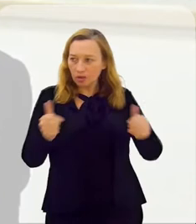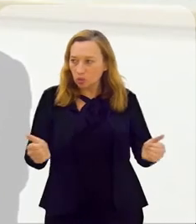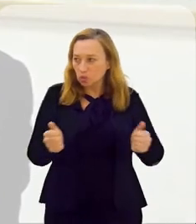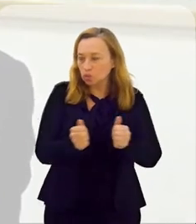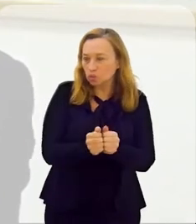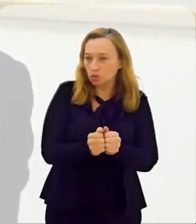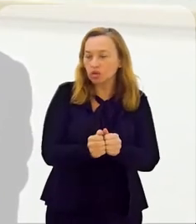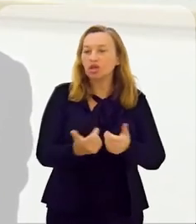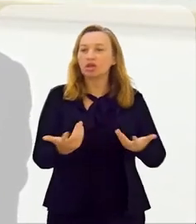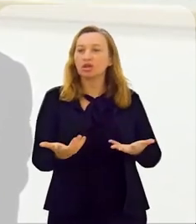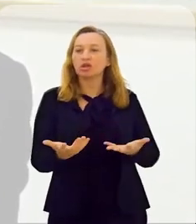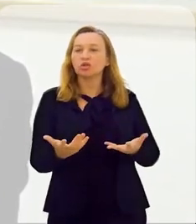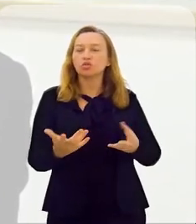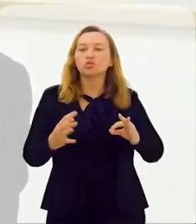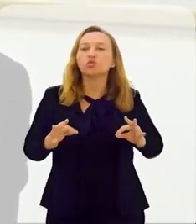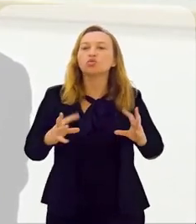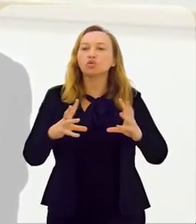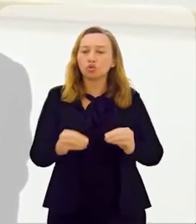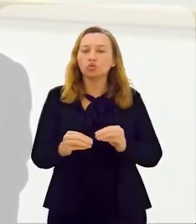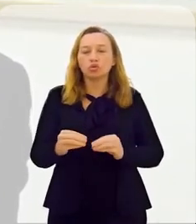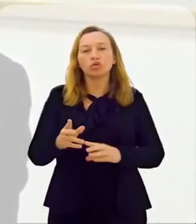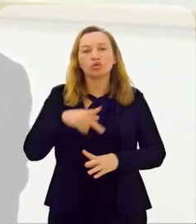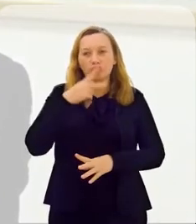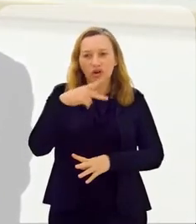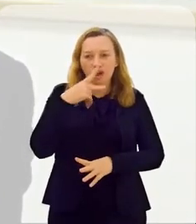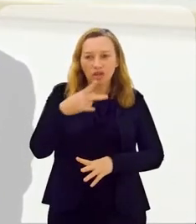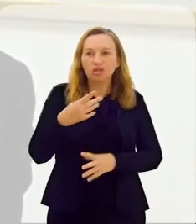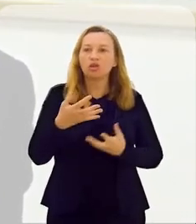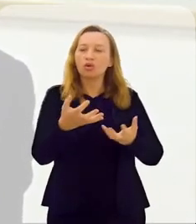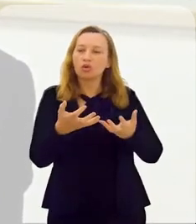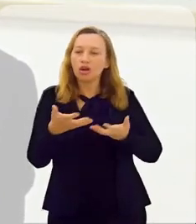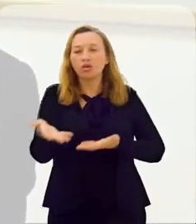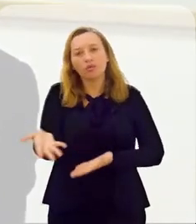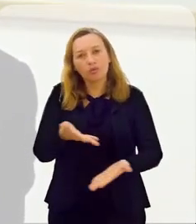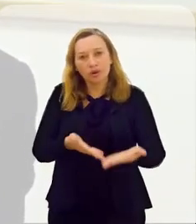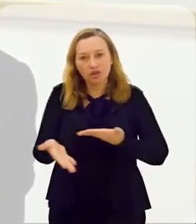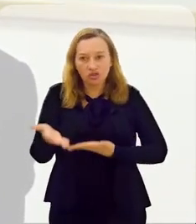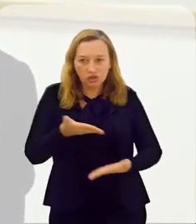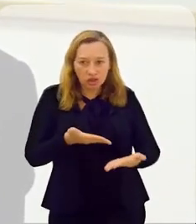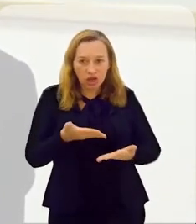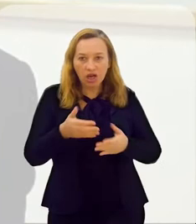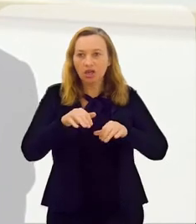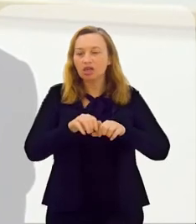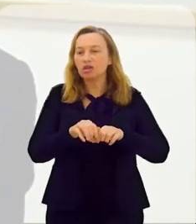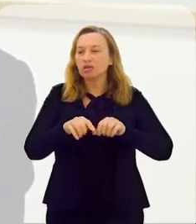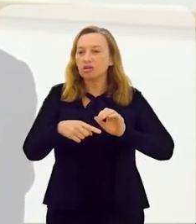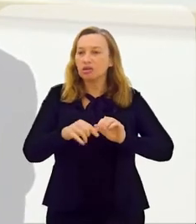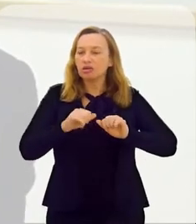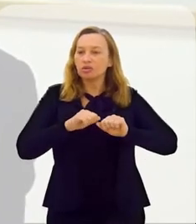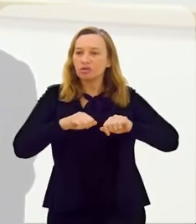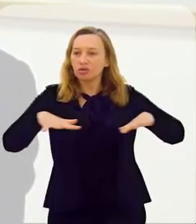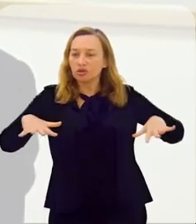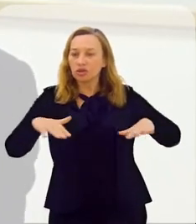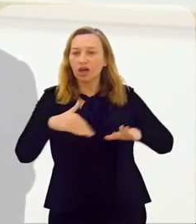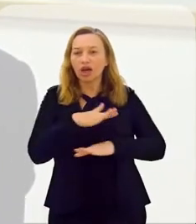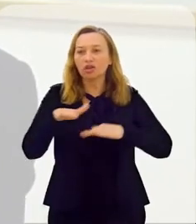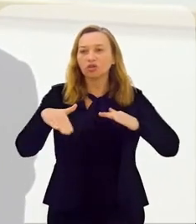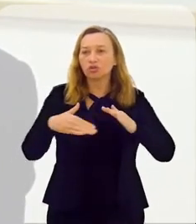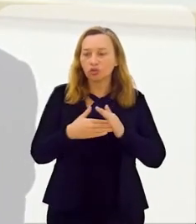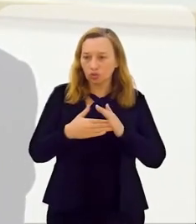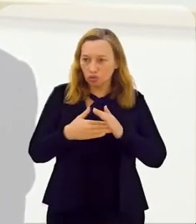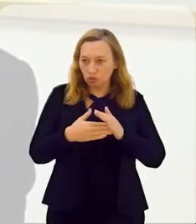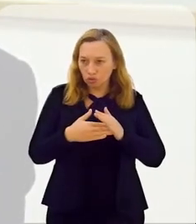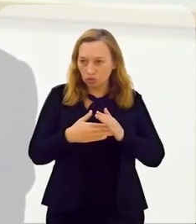trabalham em rede, nós também trabalhamos em rede. dessa riqueza toda, tudo isso que estou falando, eu quero compartilhar e